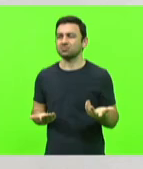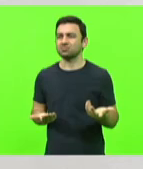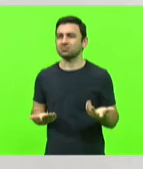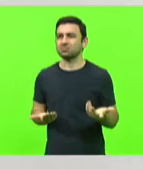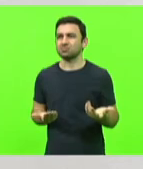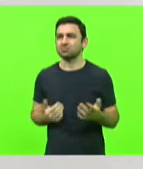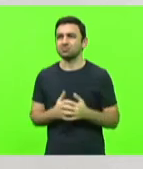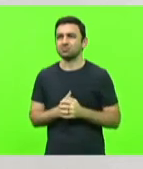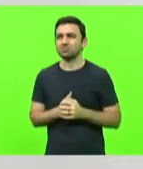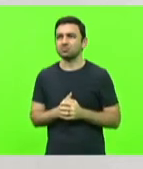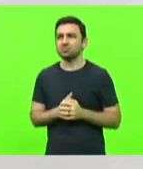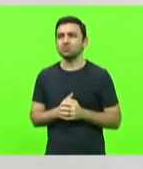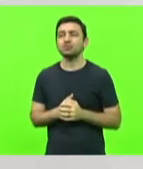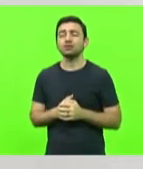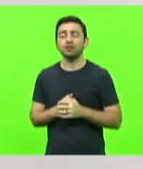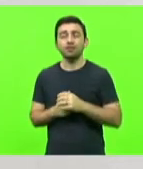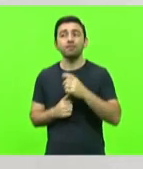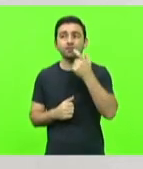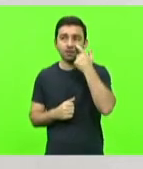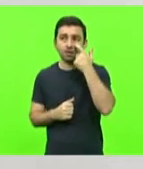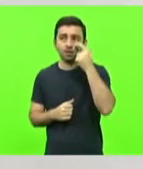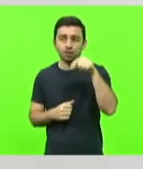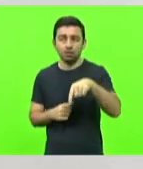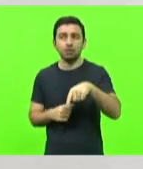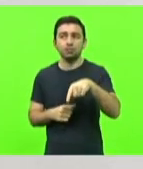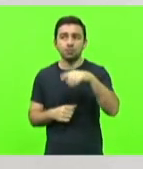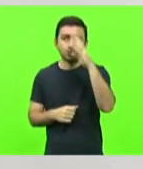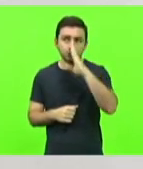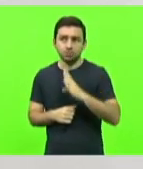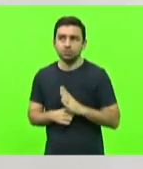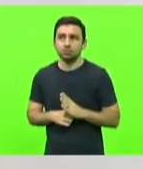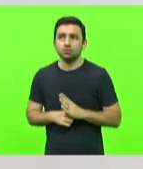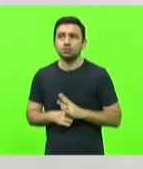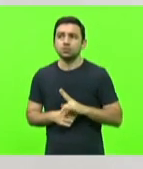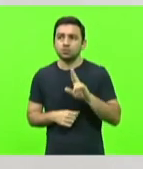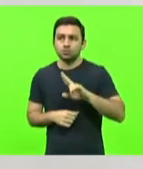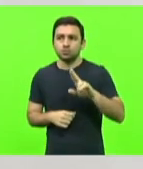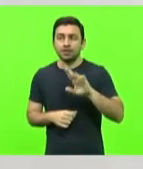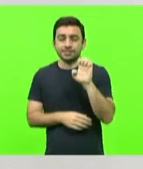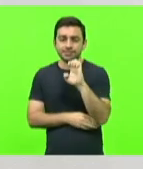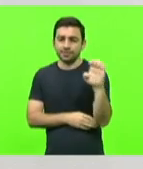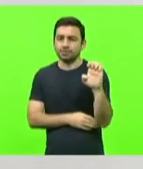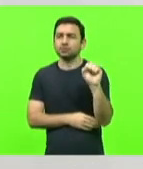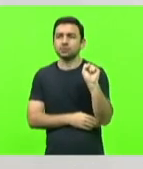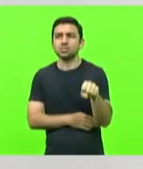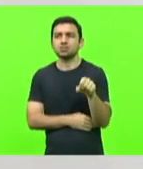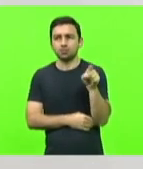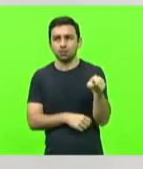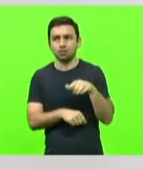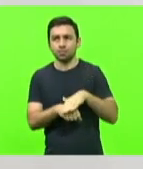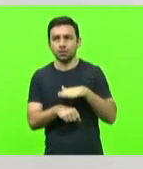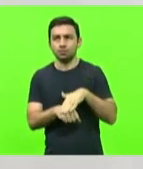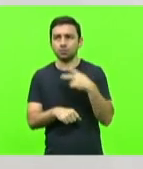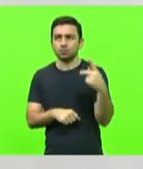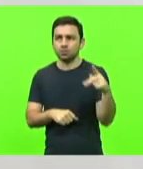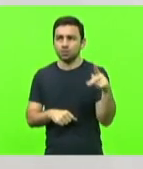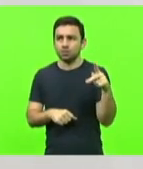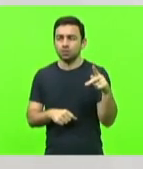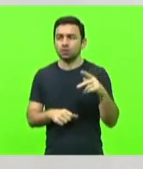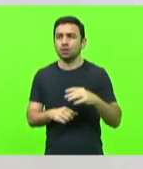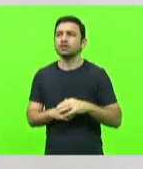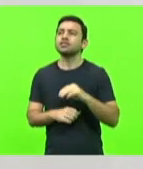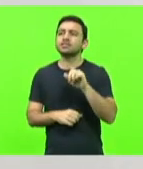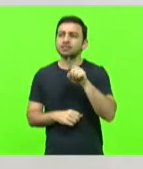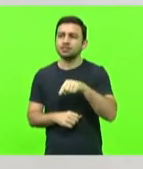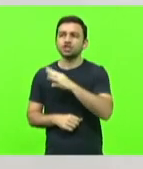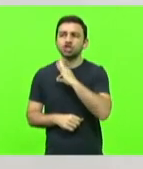algo que está sendo usado, né, pela esquerda, sim, tá, pelos comunistas, a China, sim,